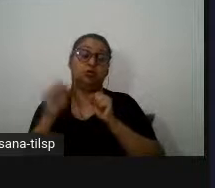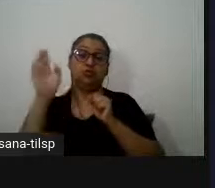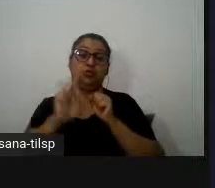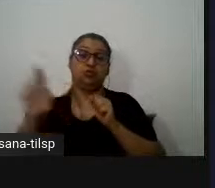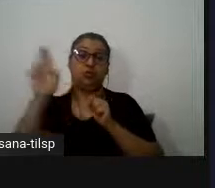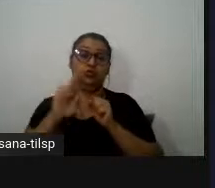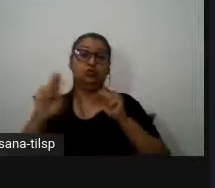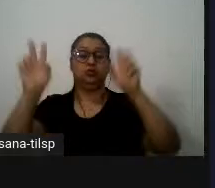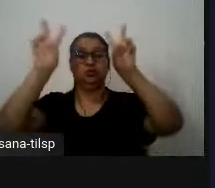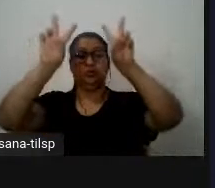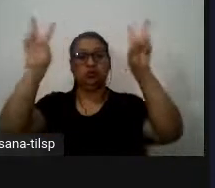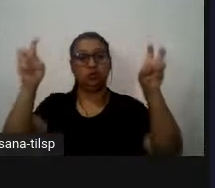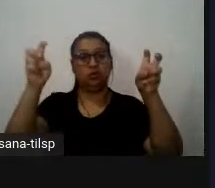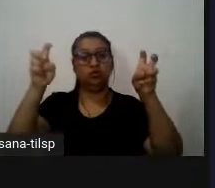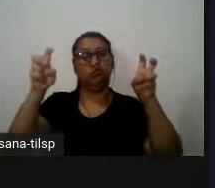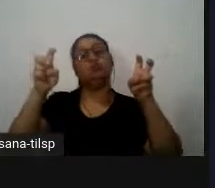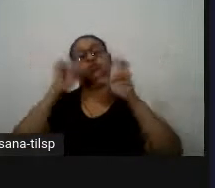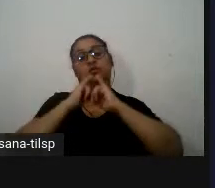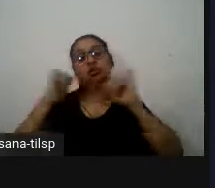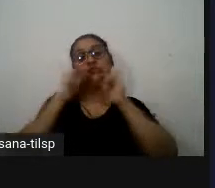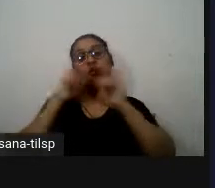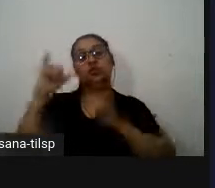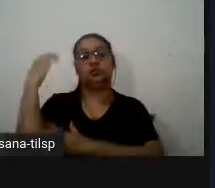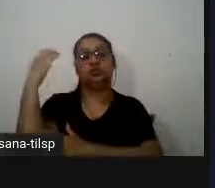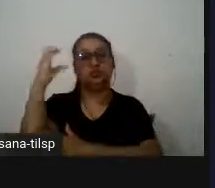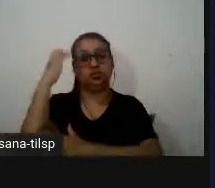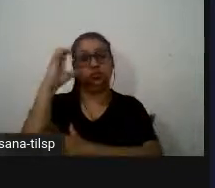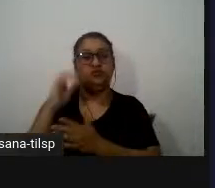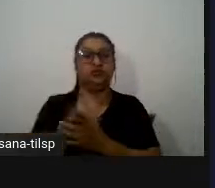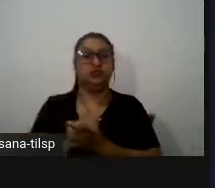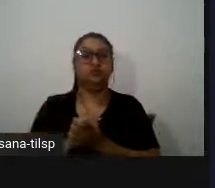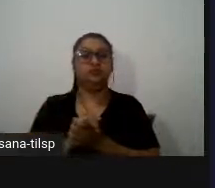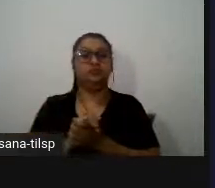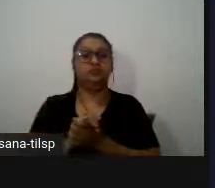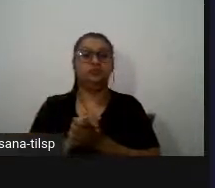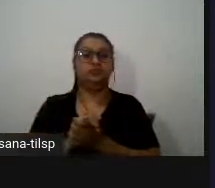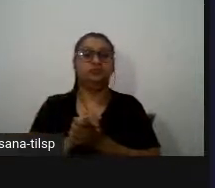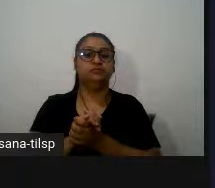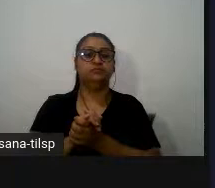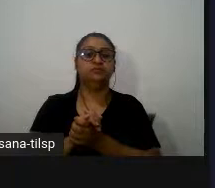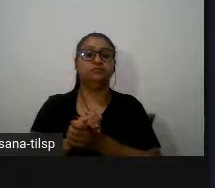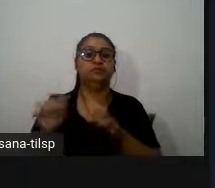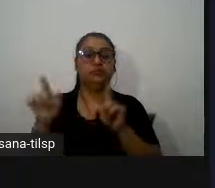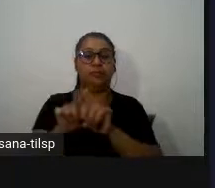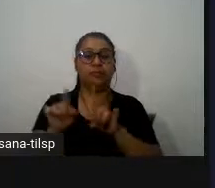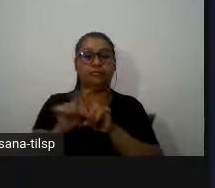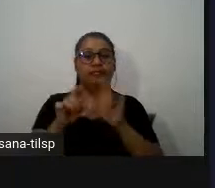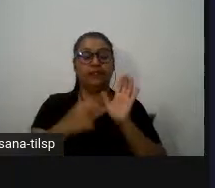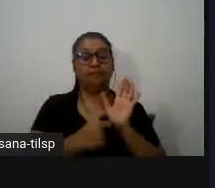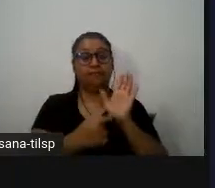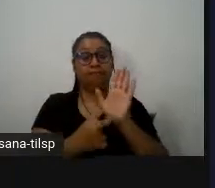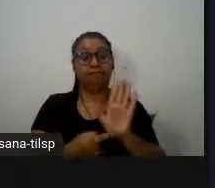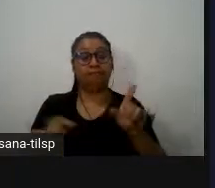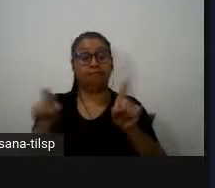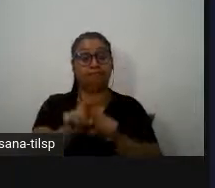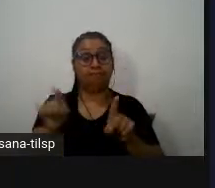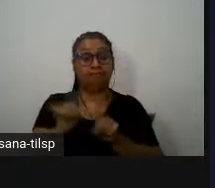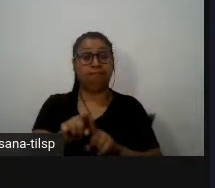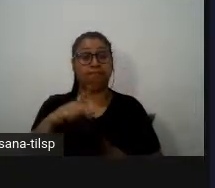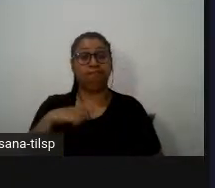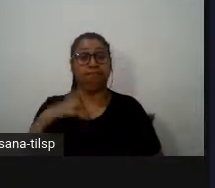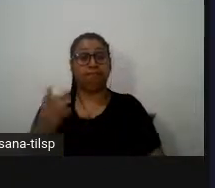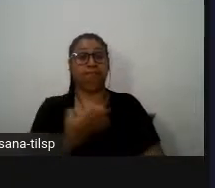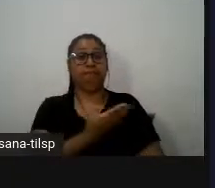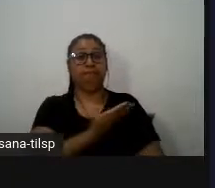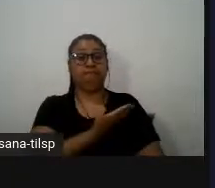textos de divulgação científica e um terceiro exemplo para mostrar também esta variabilidade dos textos que